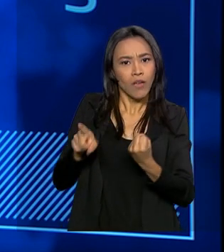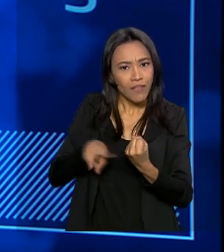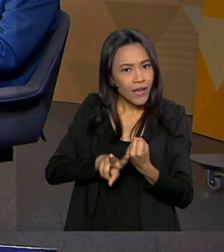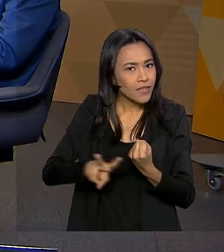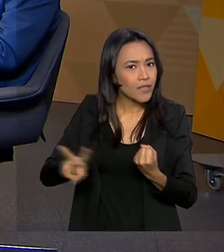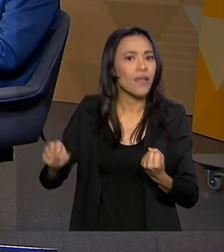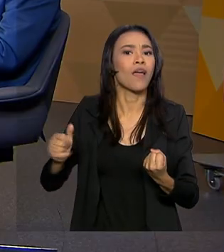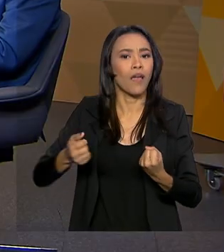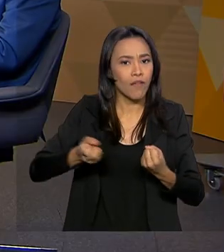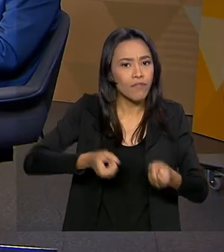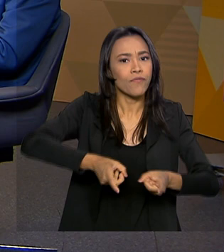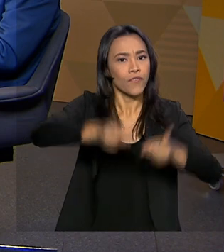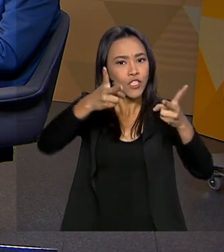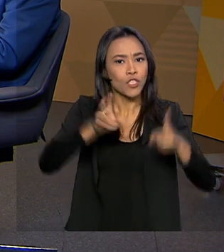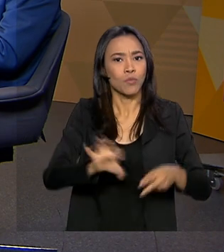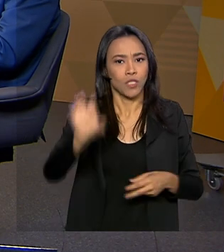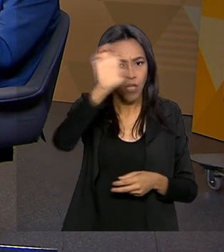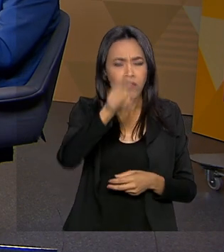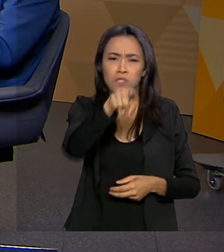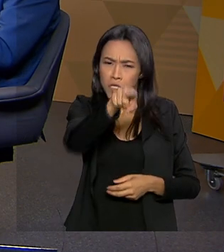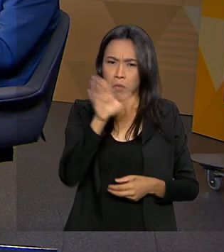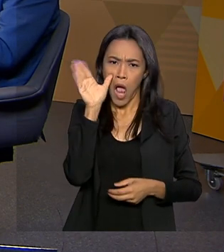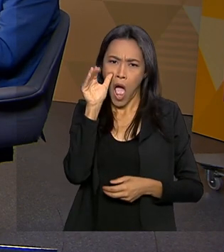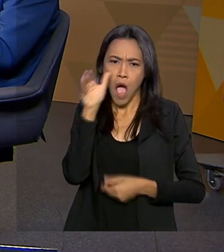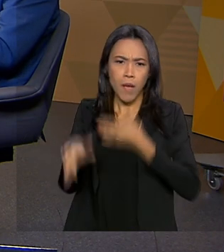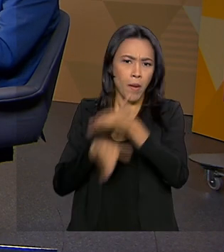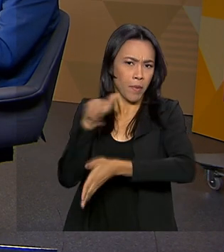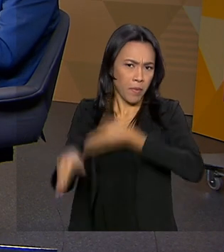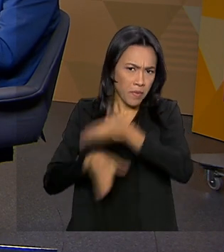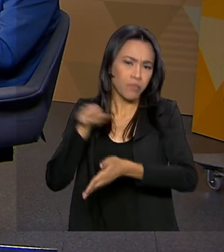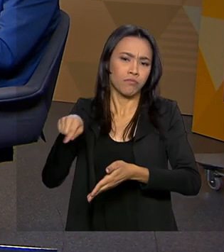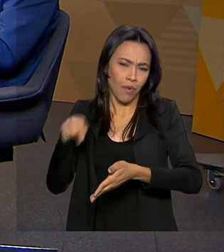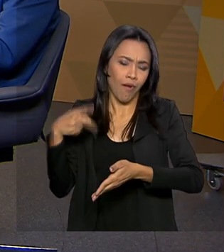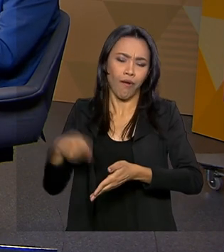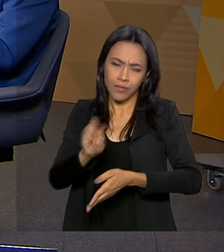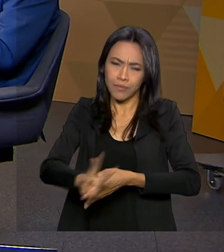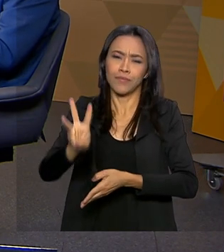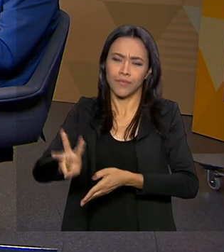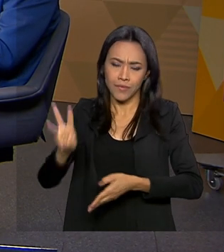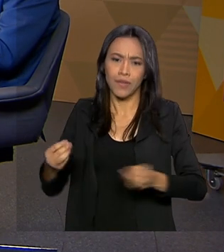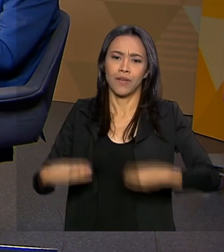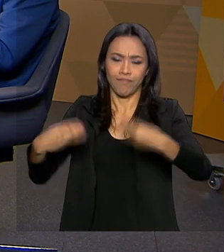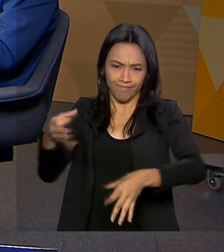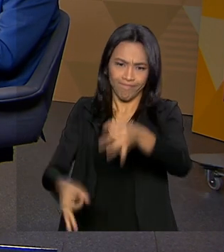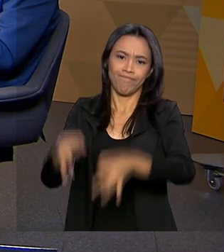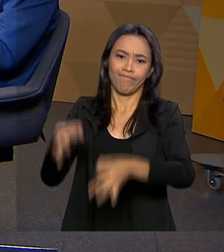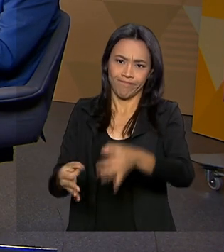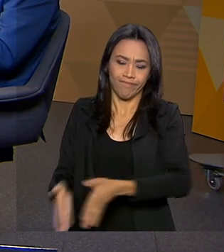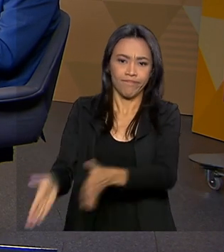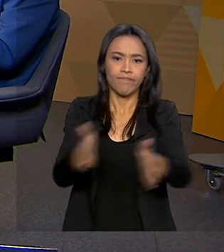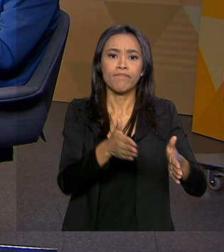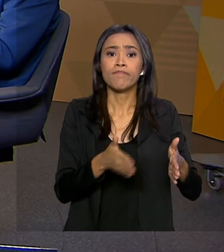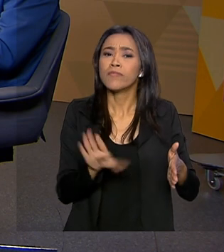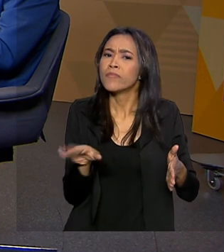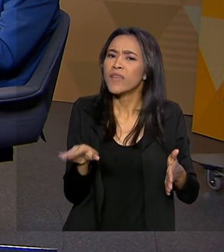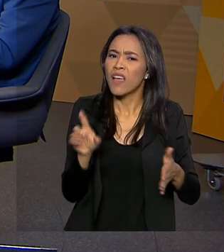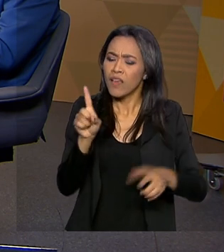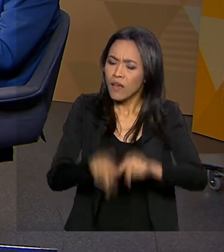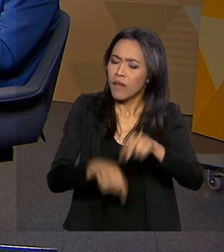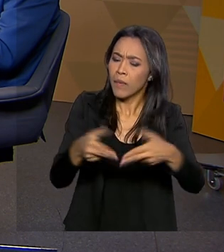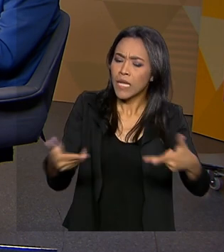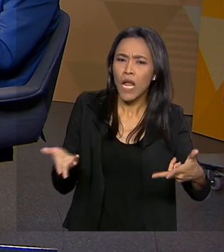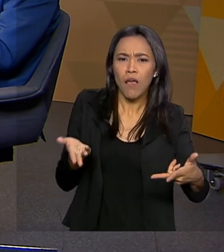leiloados por Estado. Então, já pode ser consultado esse painel no próprio site do Ministério da Justiça. Esses bens vão ser